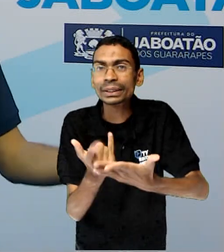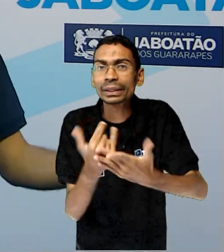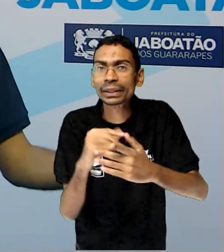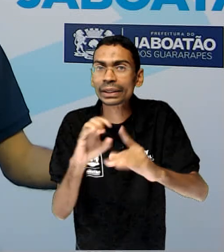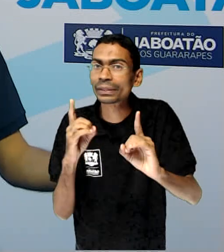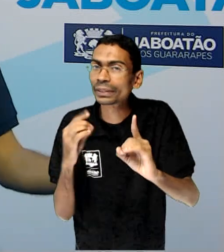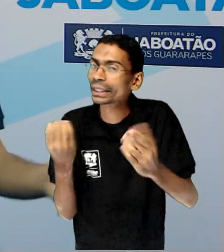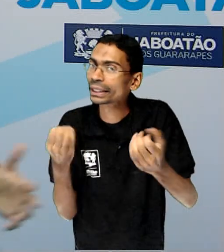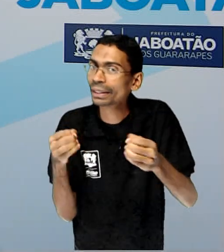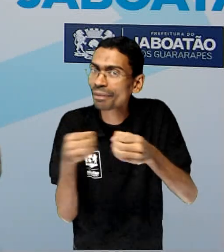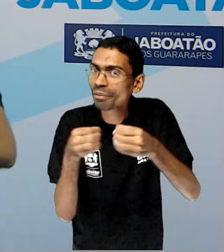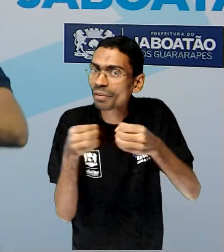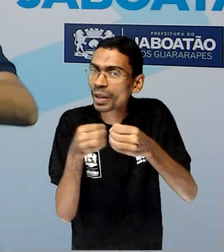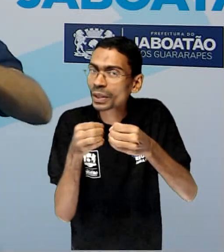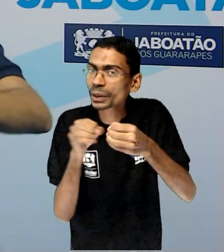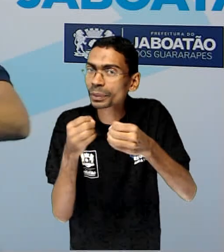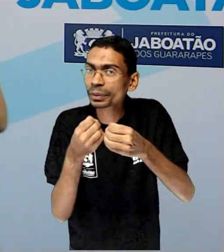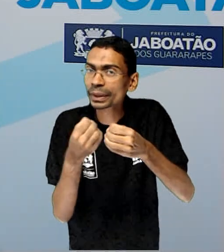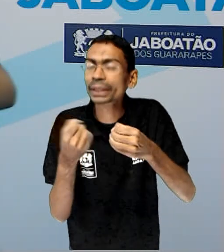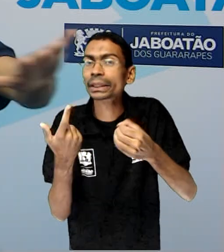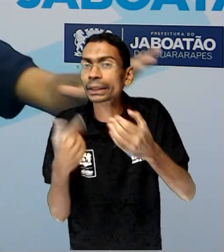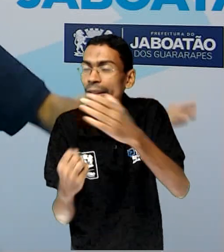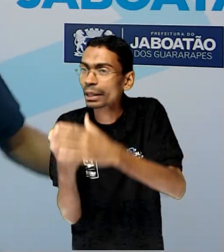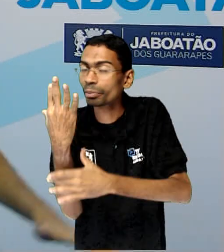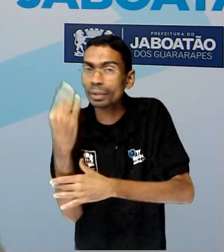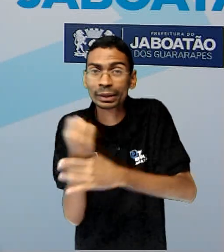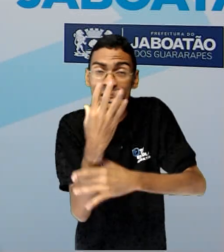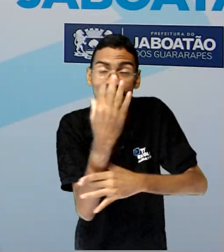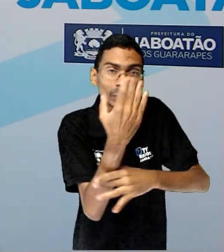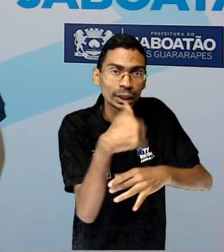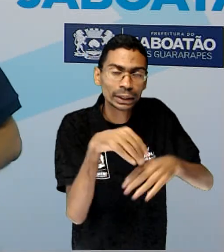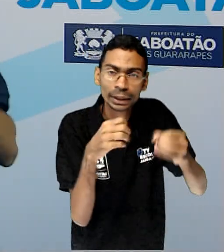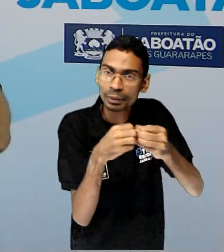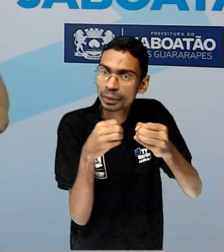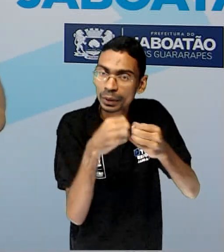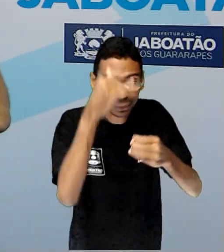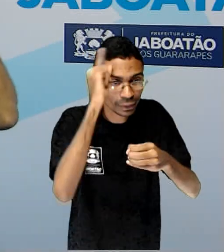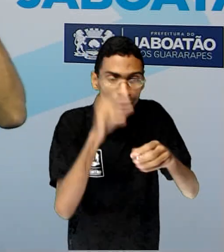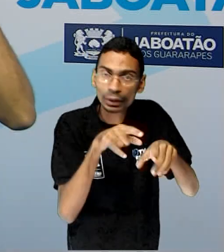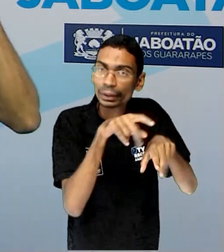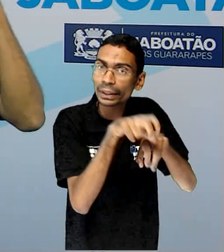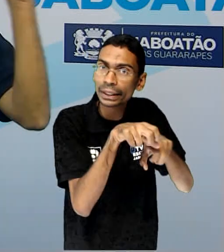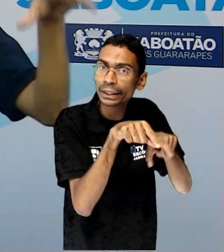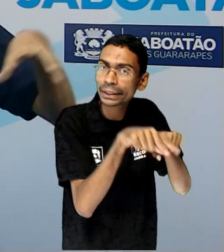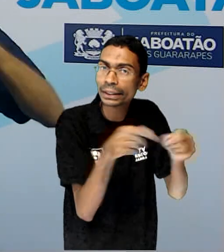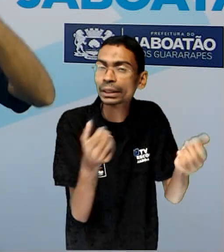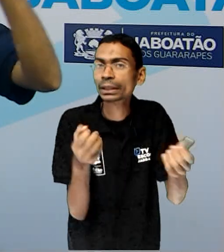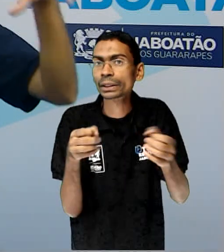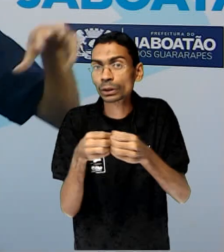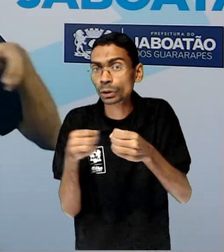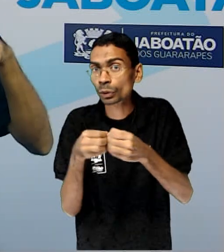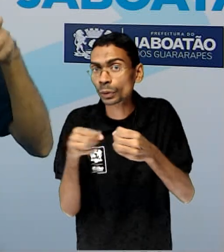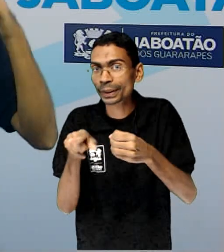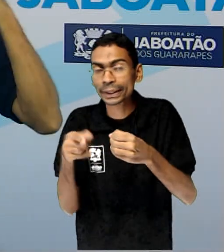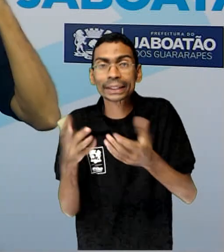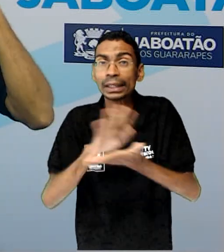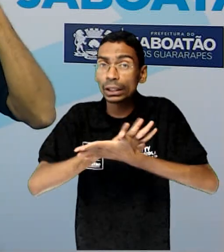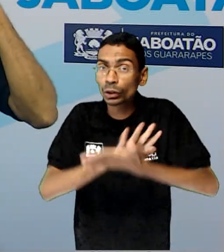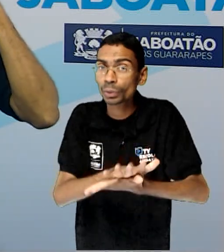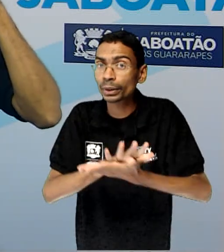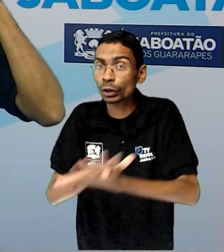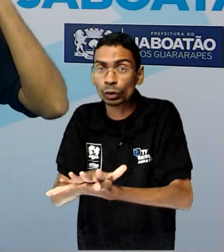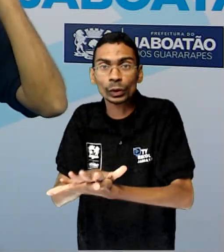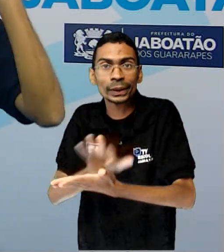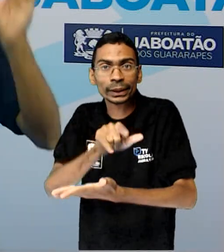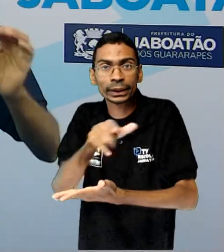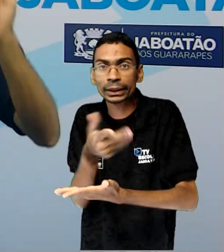açúcar, eles começaram a destruir, ocupar aquele espaço ali. Aí, o que é que aquelas pessoas que trabalhavam com aquilo pensaram?